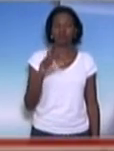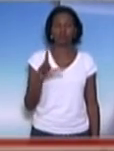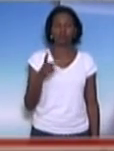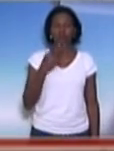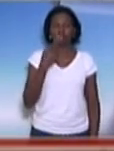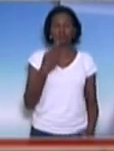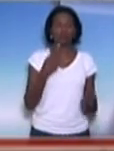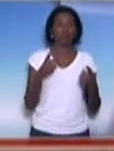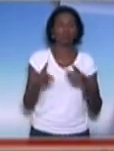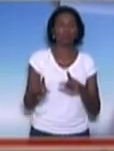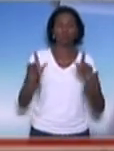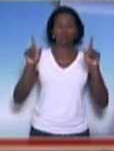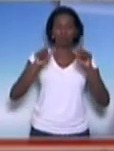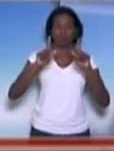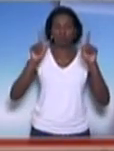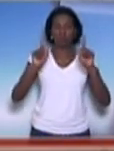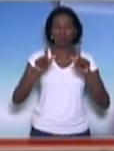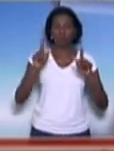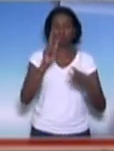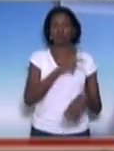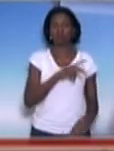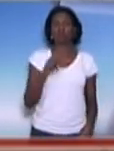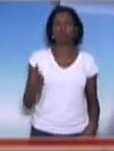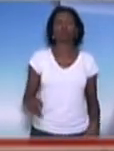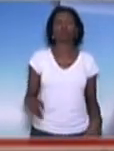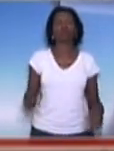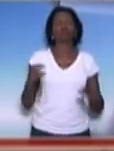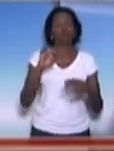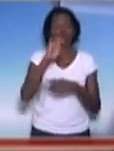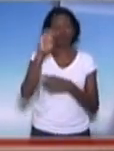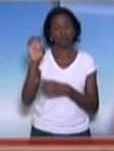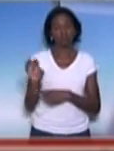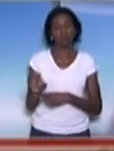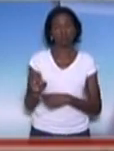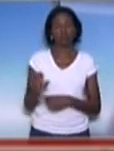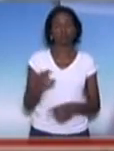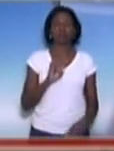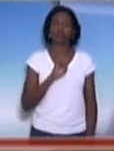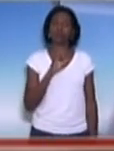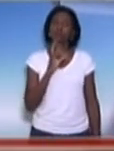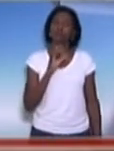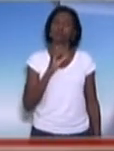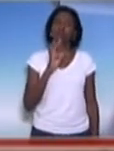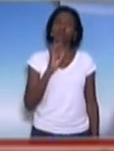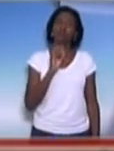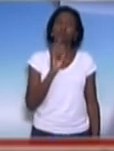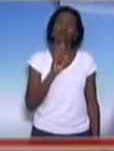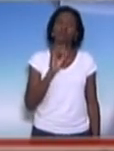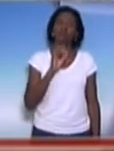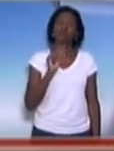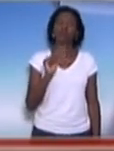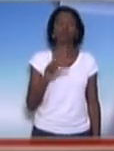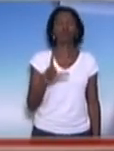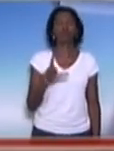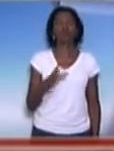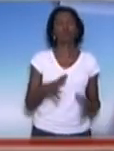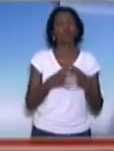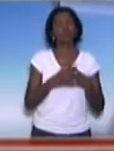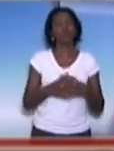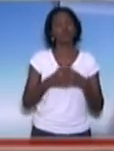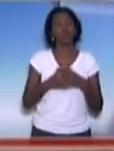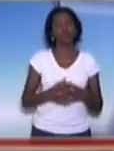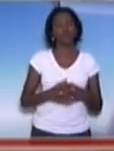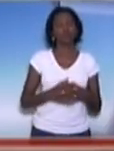duramente a greve dos professores da rede estadual, é um editorial que se confunde com a própria posição do